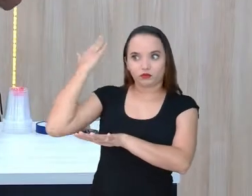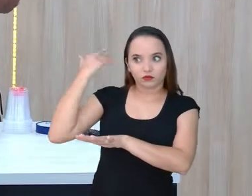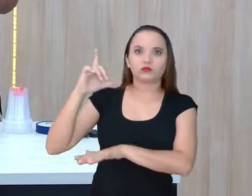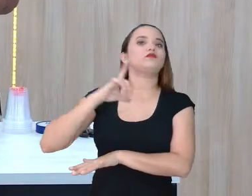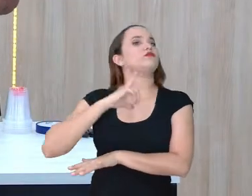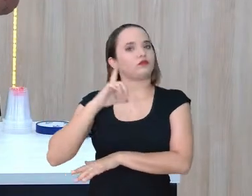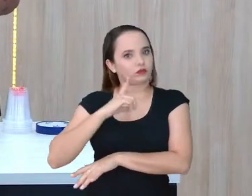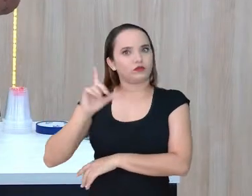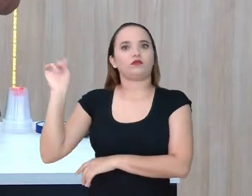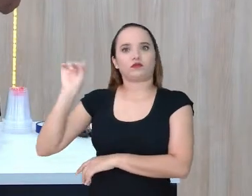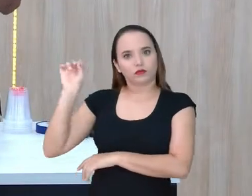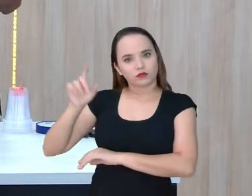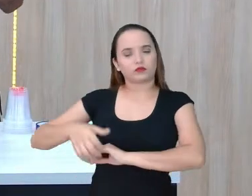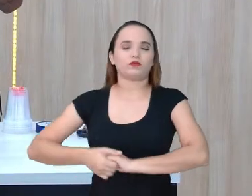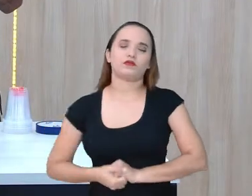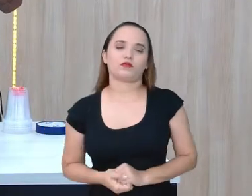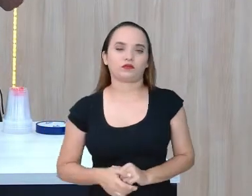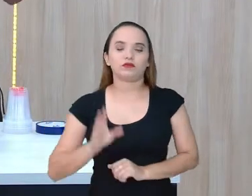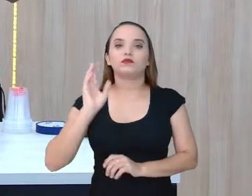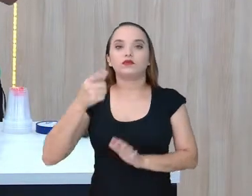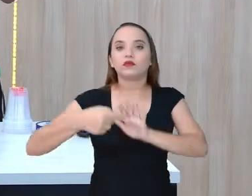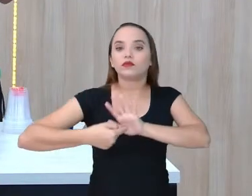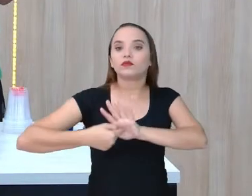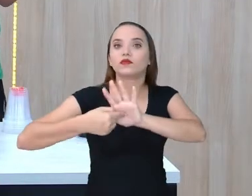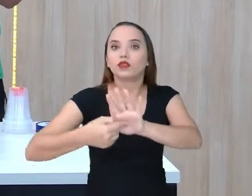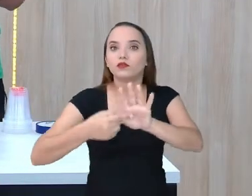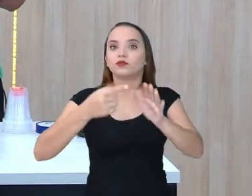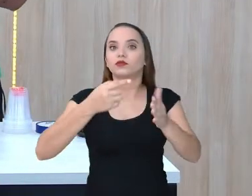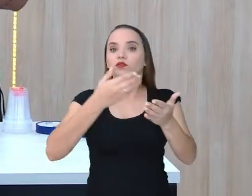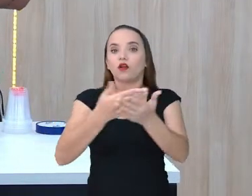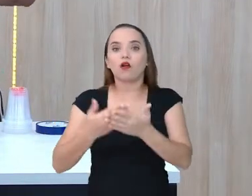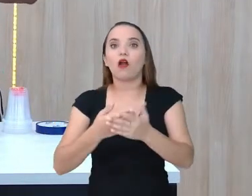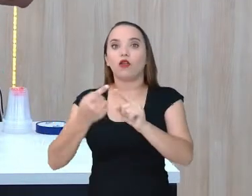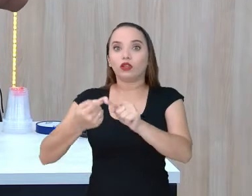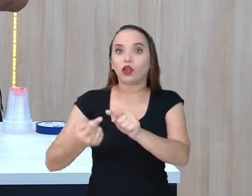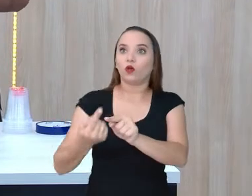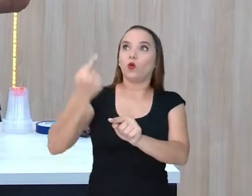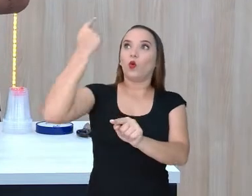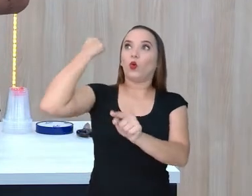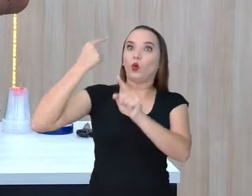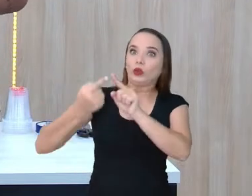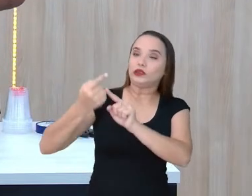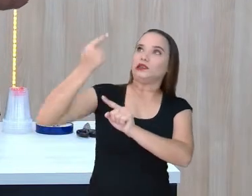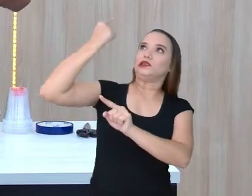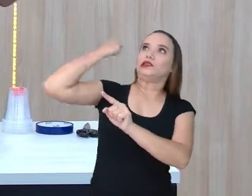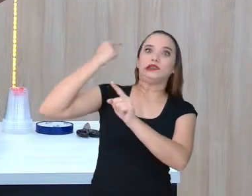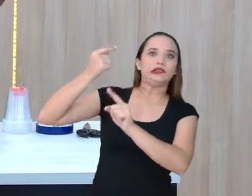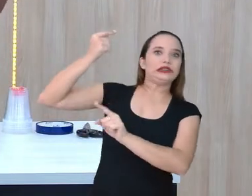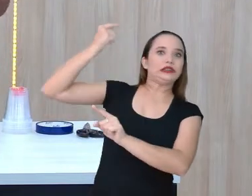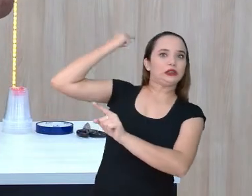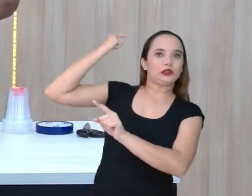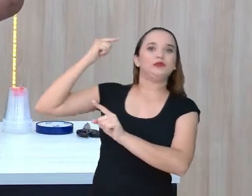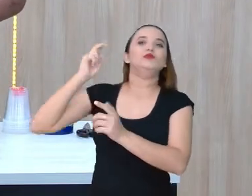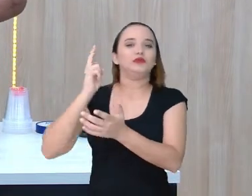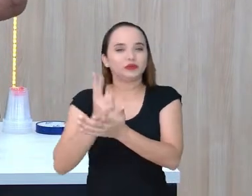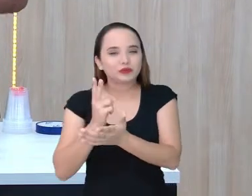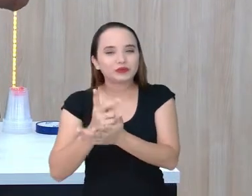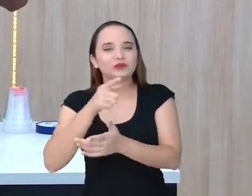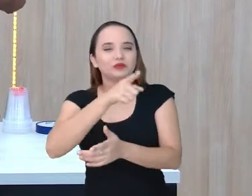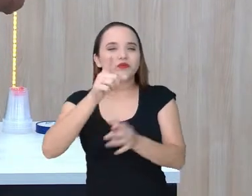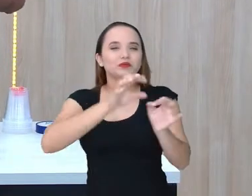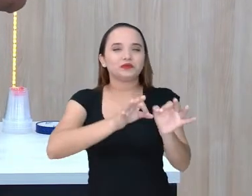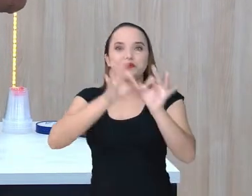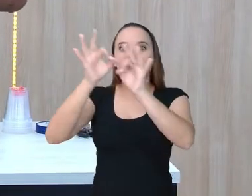lá eu também estou indicando a aula da outra semana. Então vai facilitando a vida de vocês. Toda vez que vocês assistirem a aula,